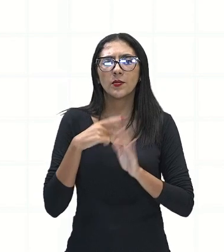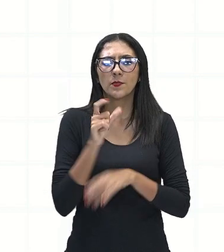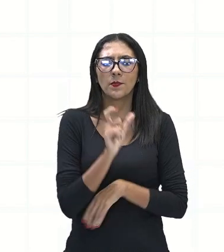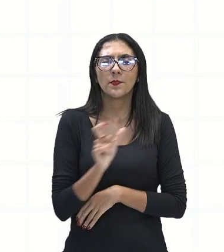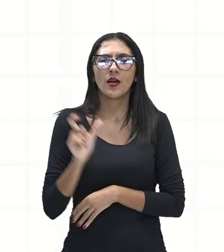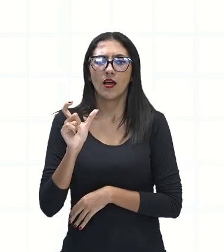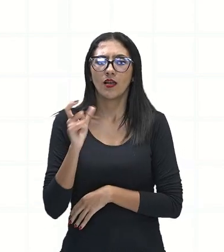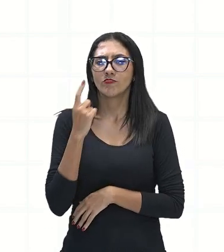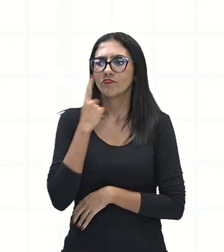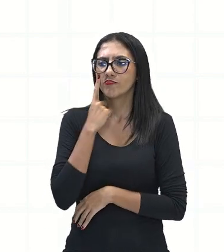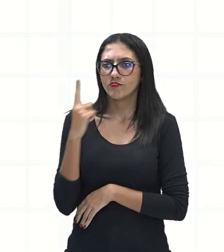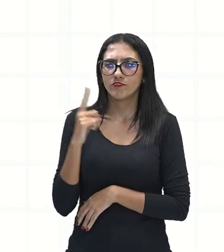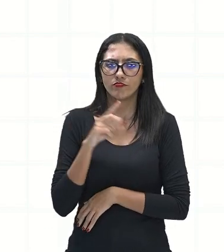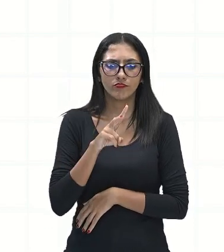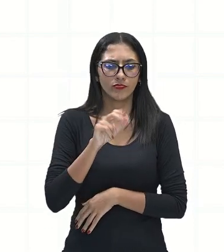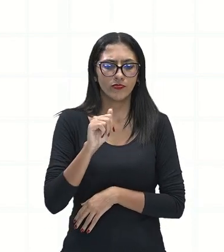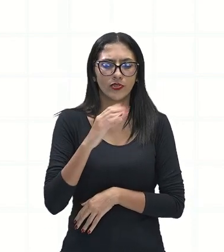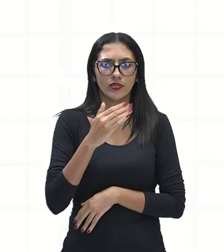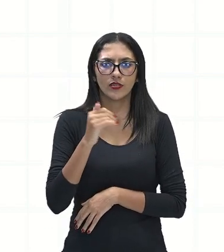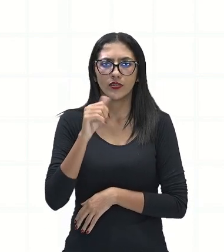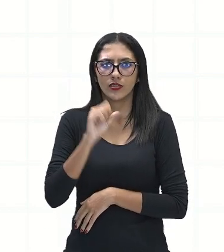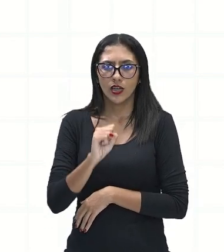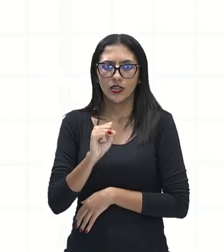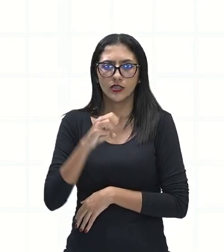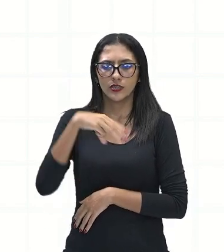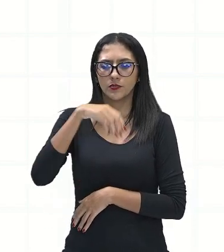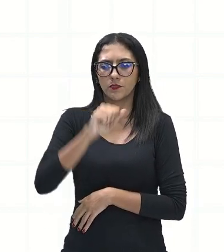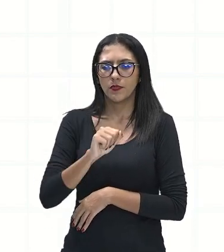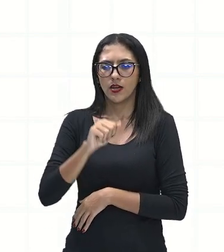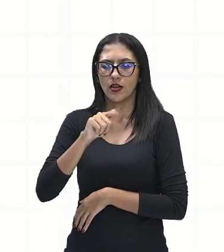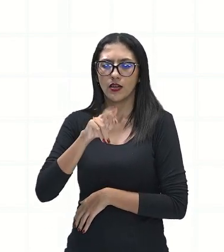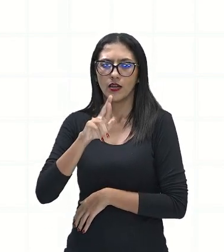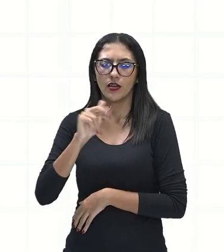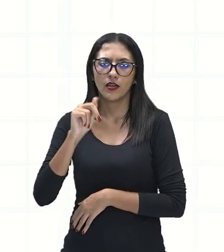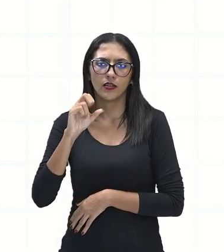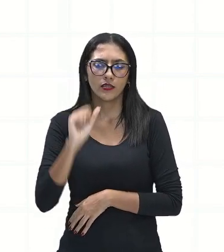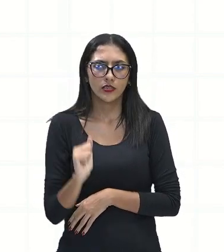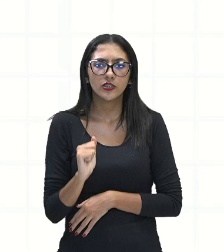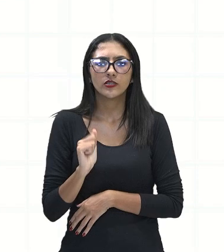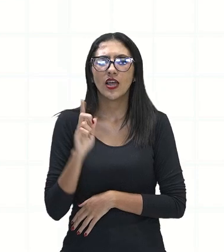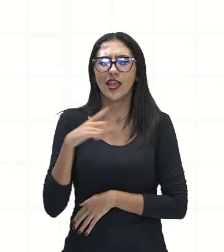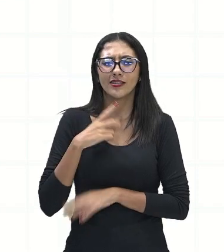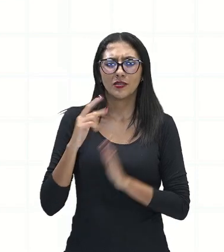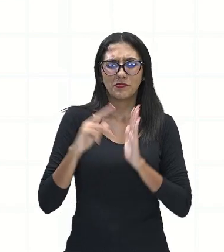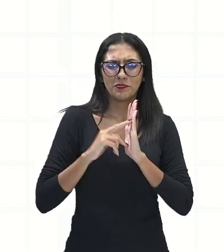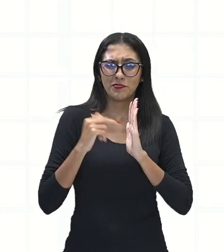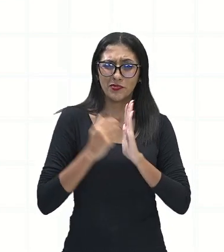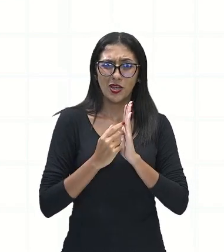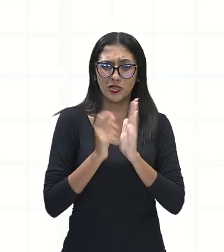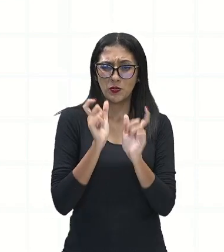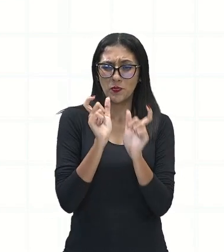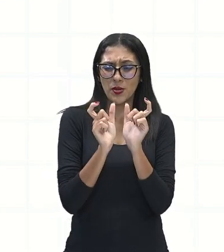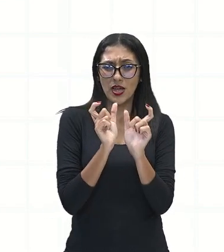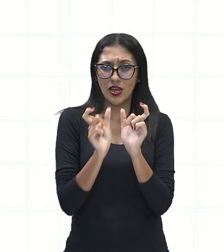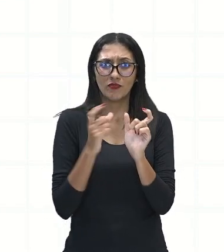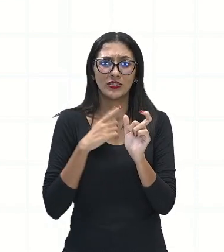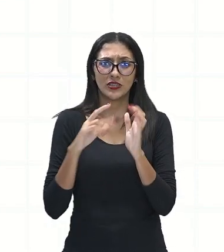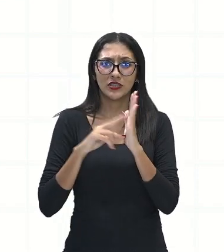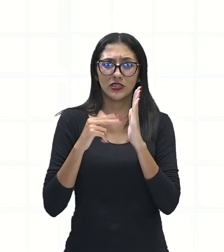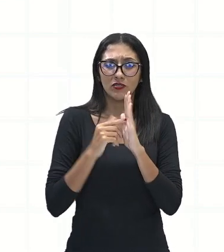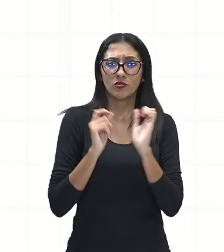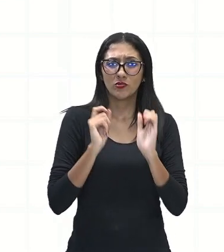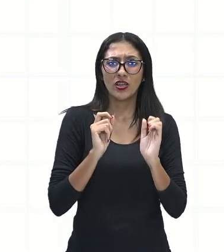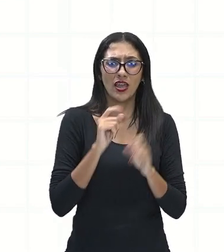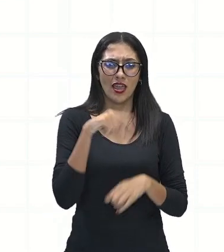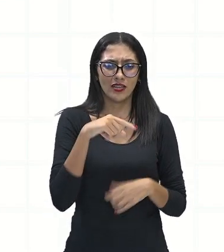expressão aqui, vacas magras. Será que essa palavra está no sentido de ser um animal que